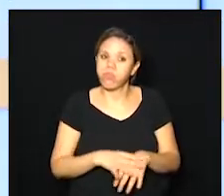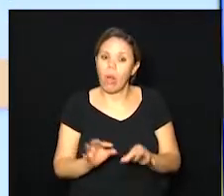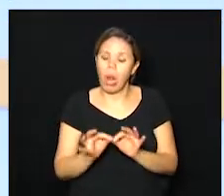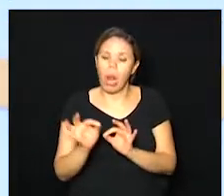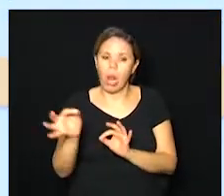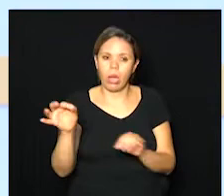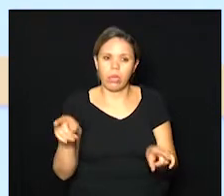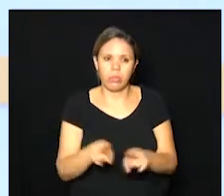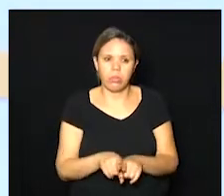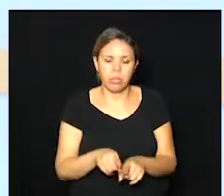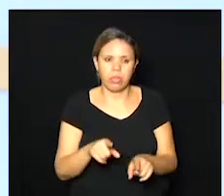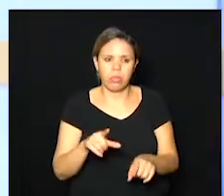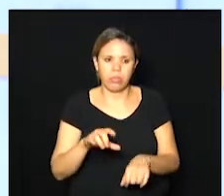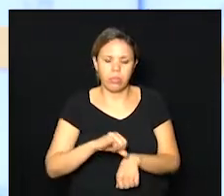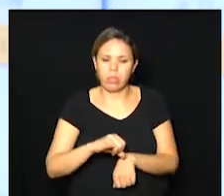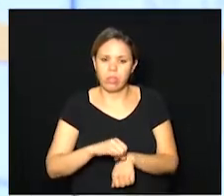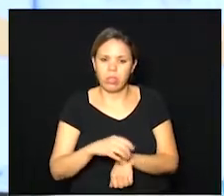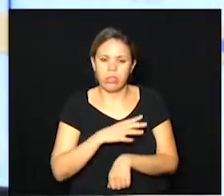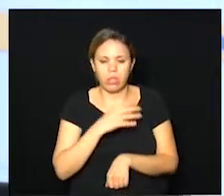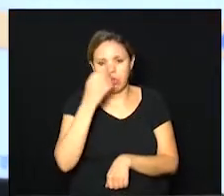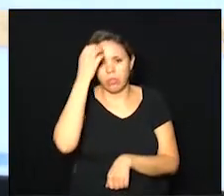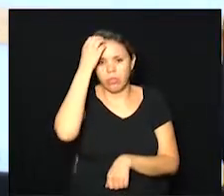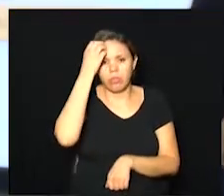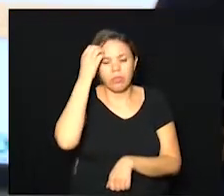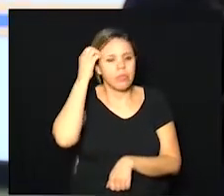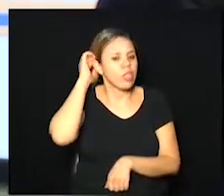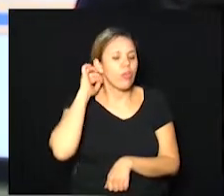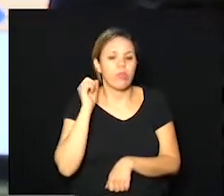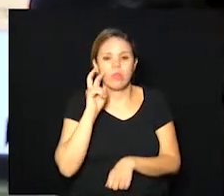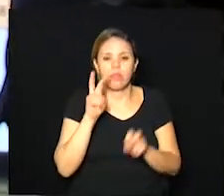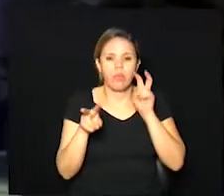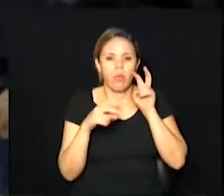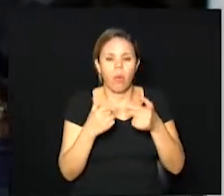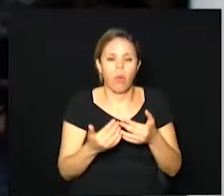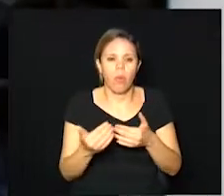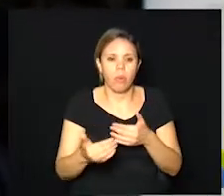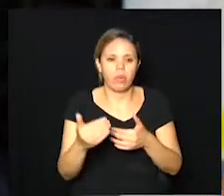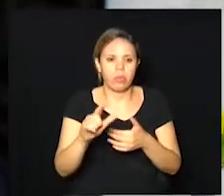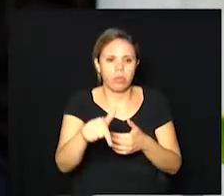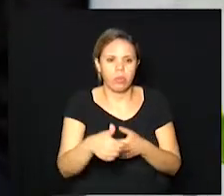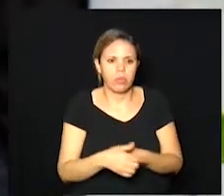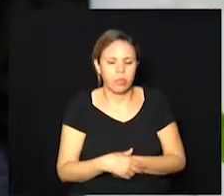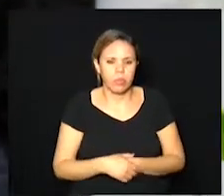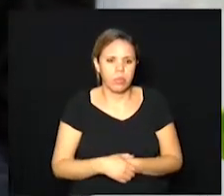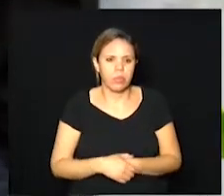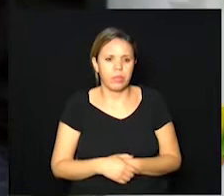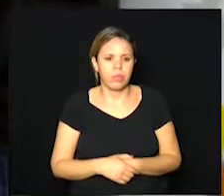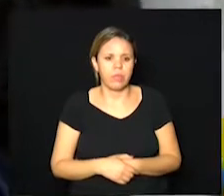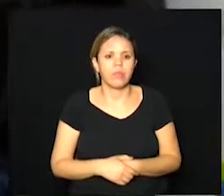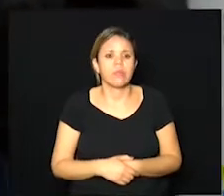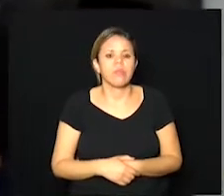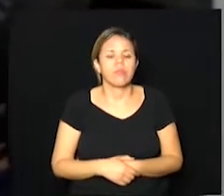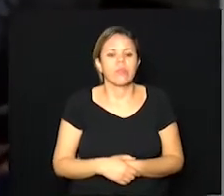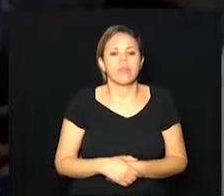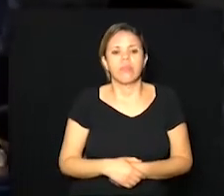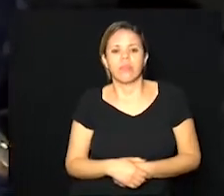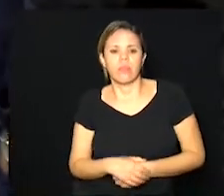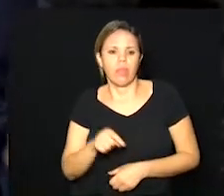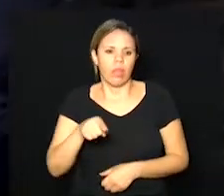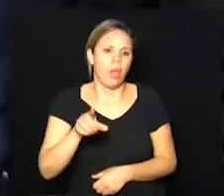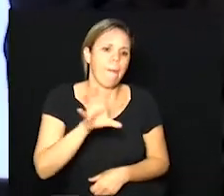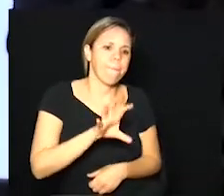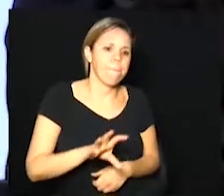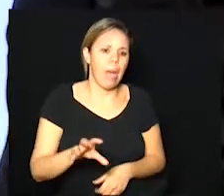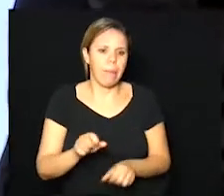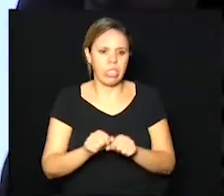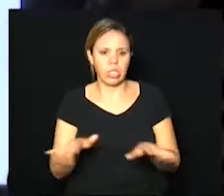distantes do centro da cidade e aí vocês vão ver algumas coisas mais adiante pode ir Carmo Bom aqui é o mapa de